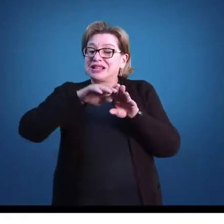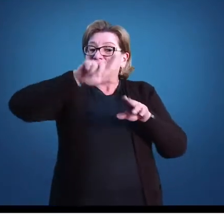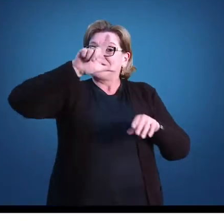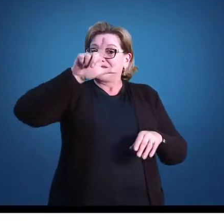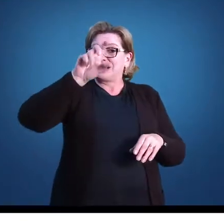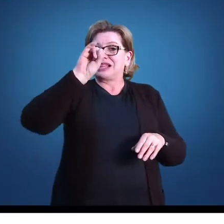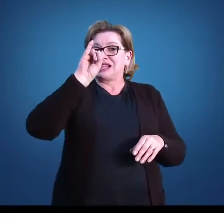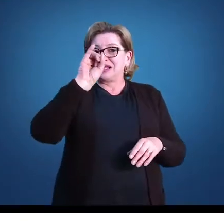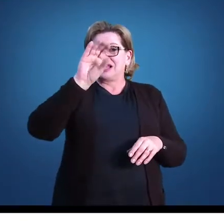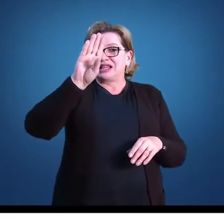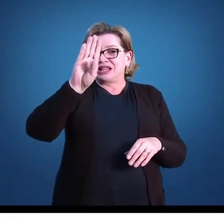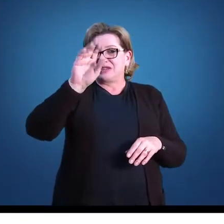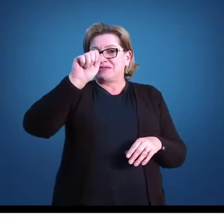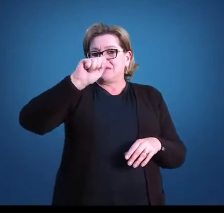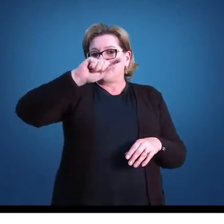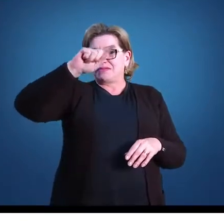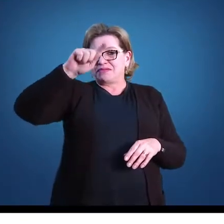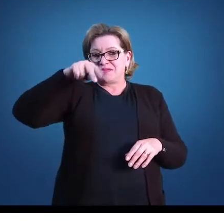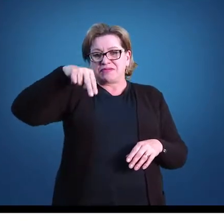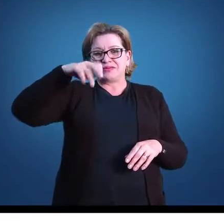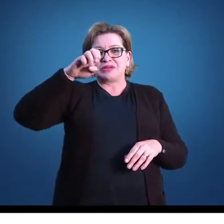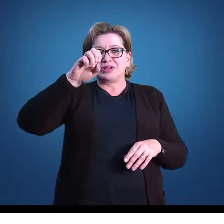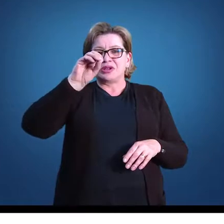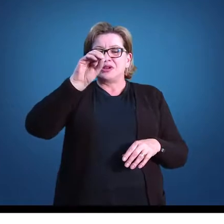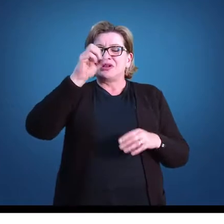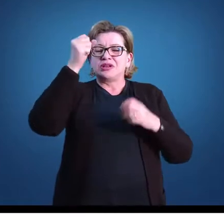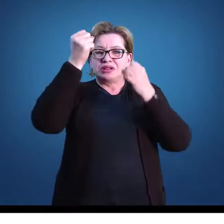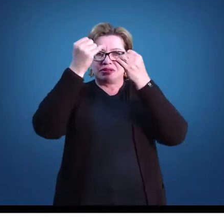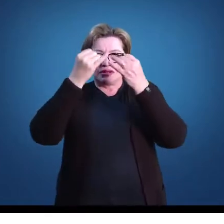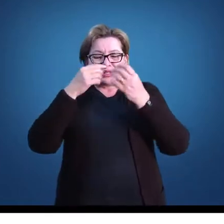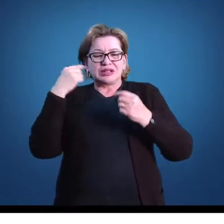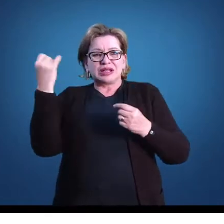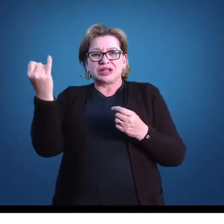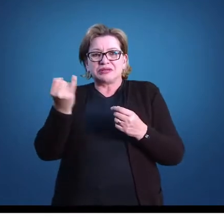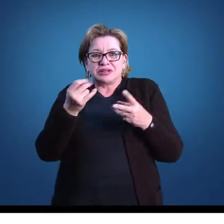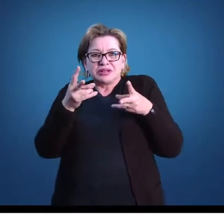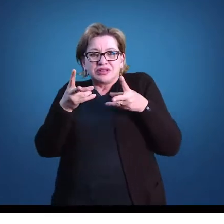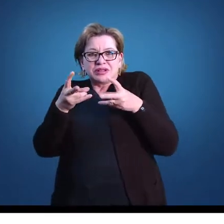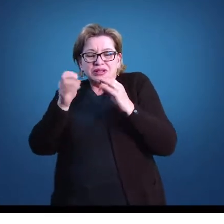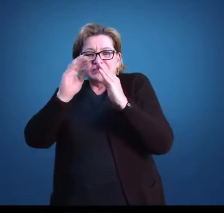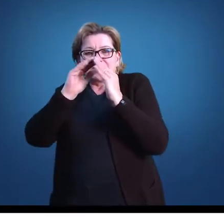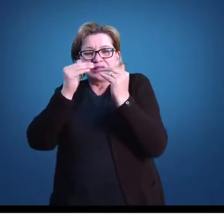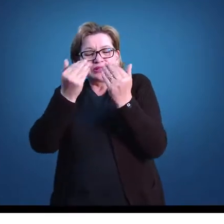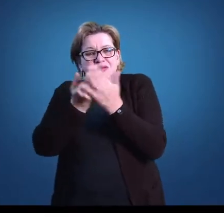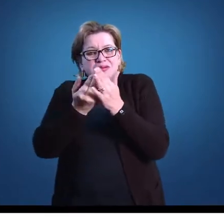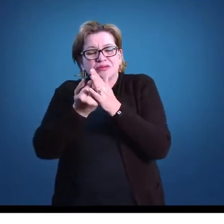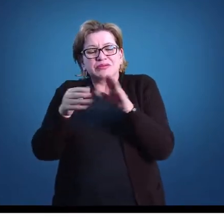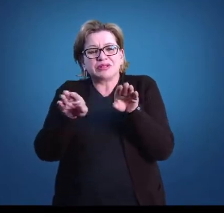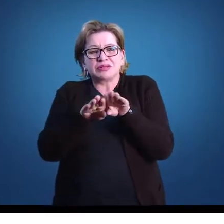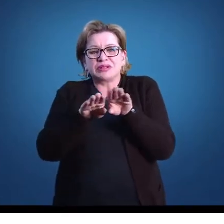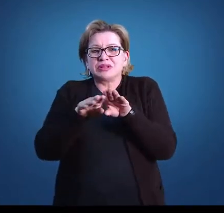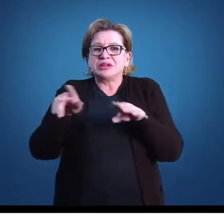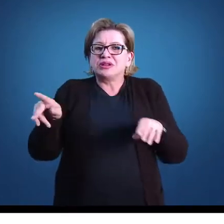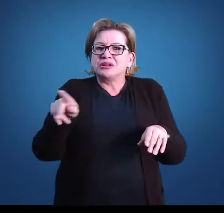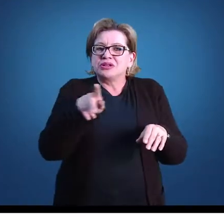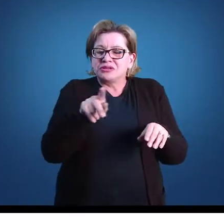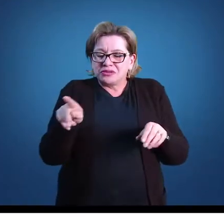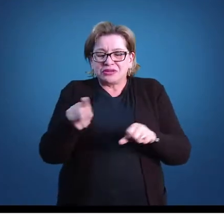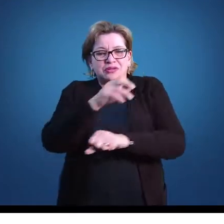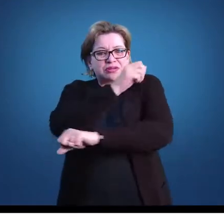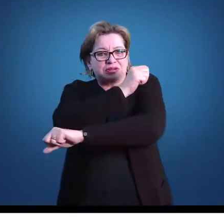que é importante que consideremos que a escola, assim como os professores e os alunos, fazem parte de uma